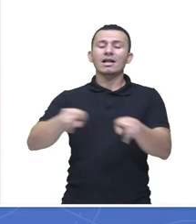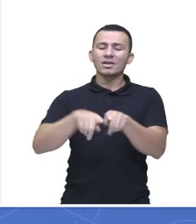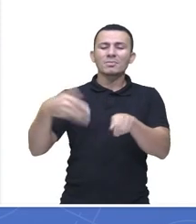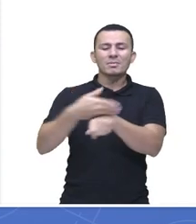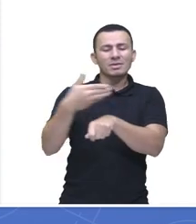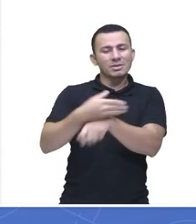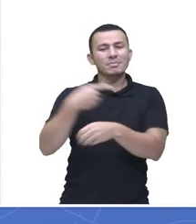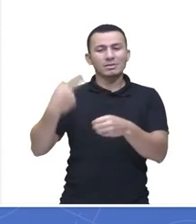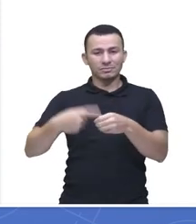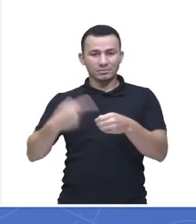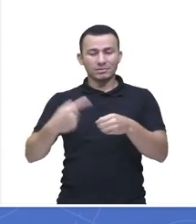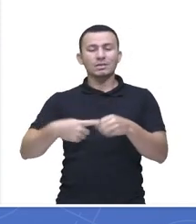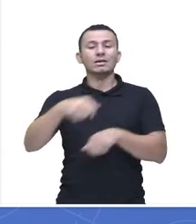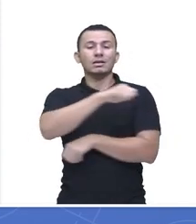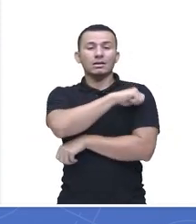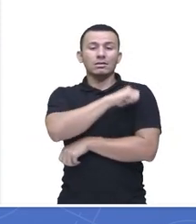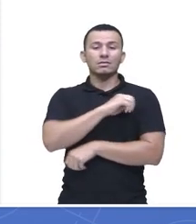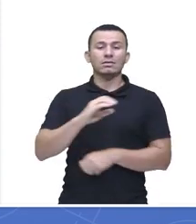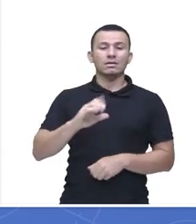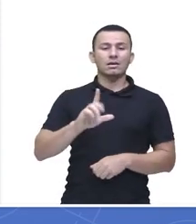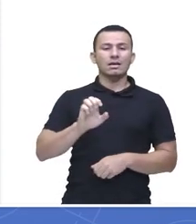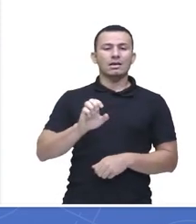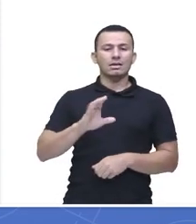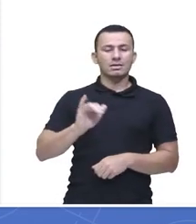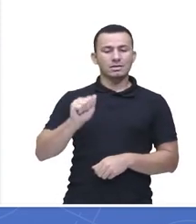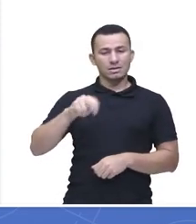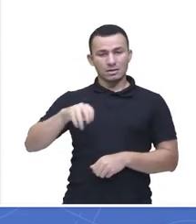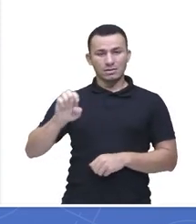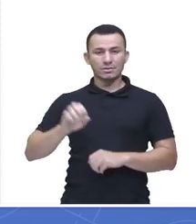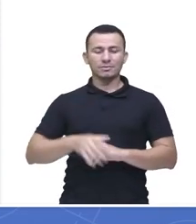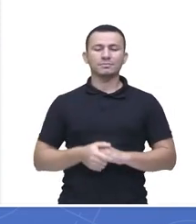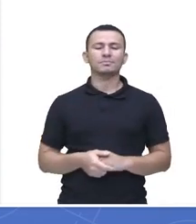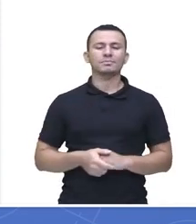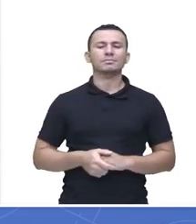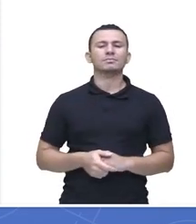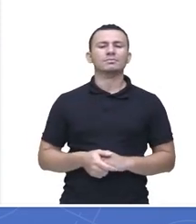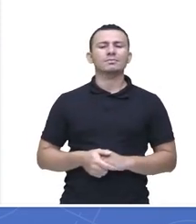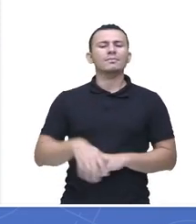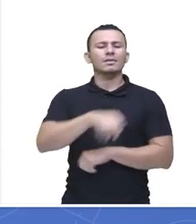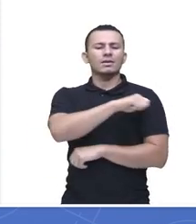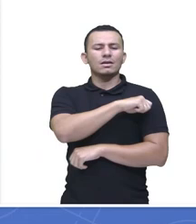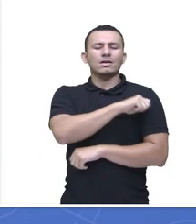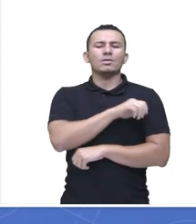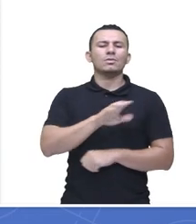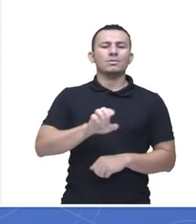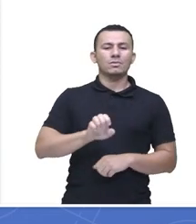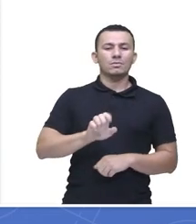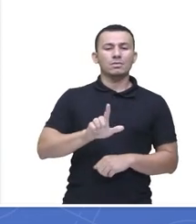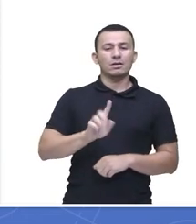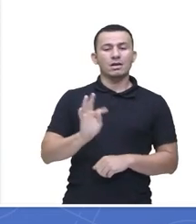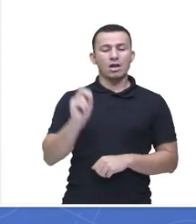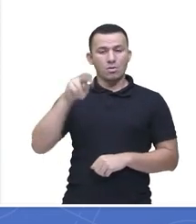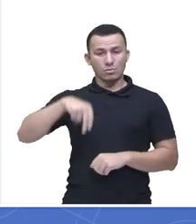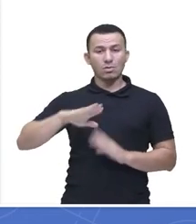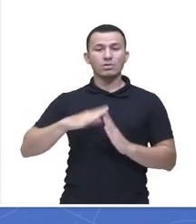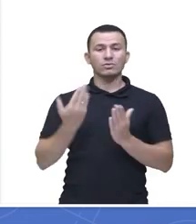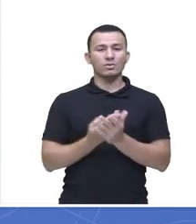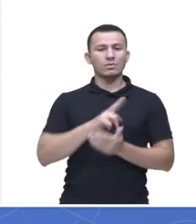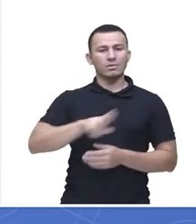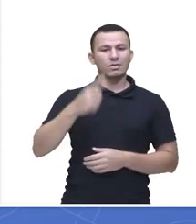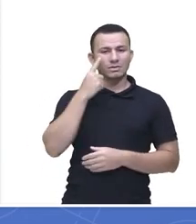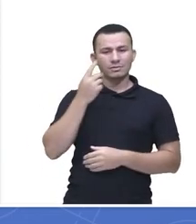participação de vocês, a nossa aluna Clessiane. O nosso aluno Elton, também marcou a letra A, da escola Isaías